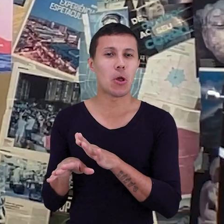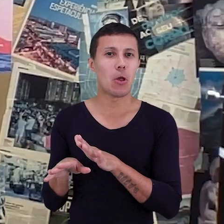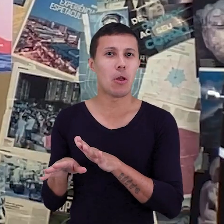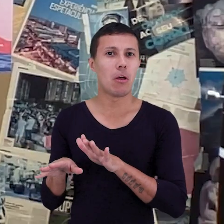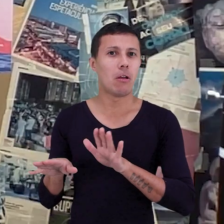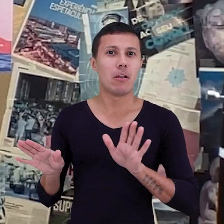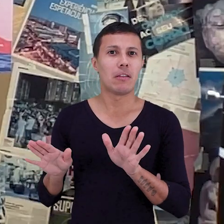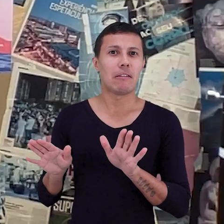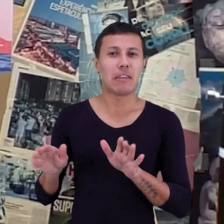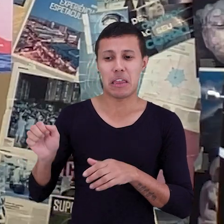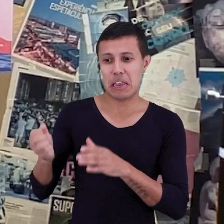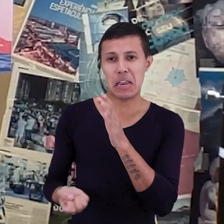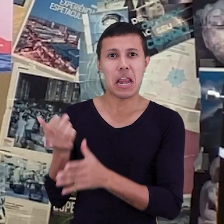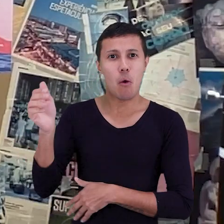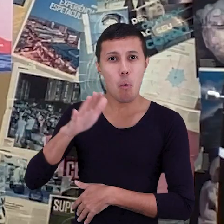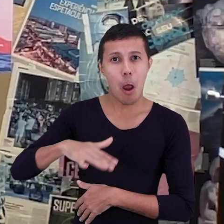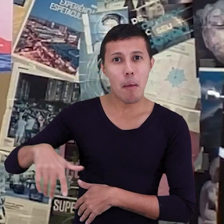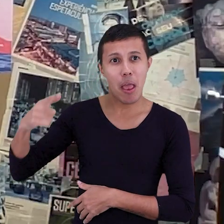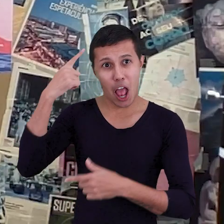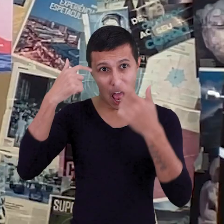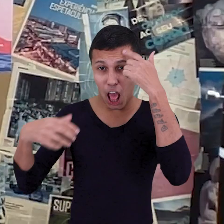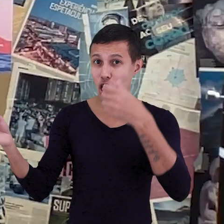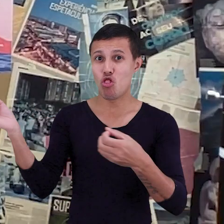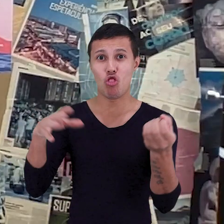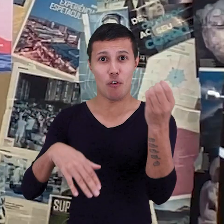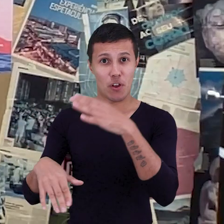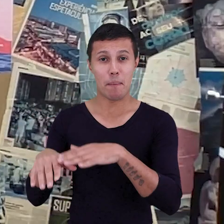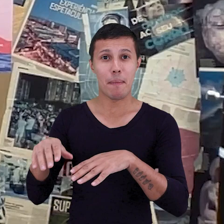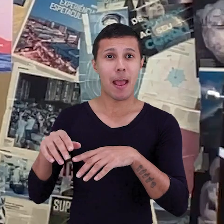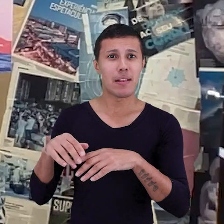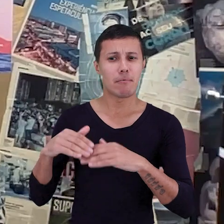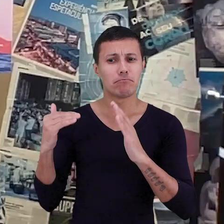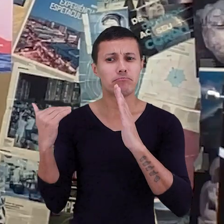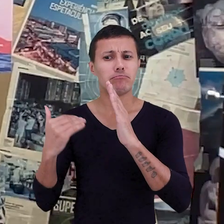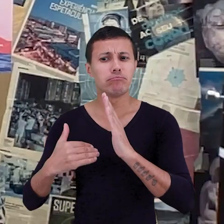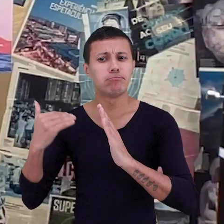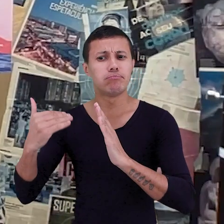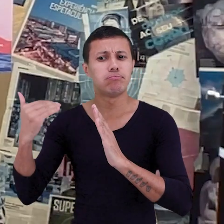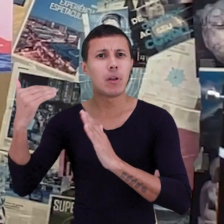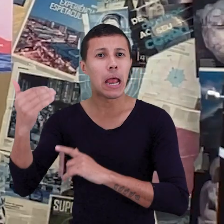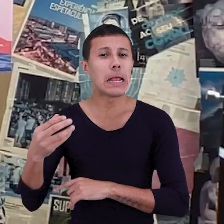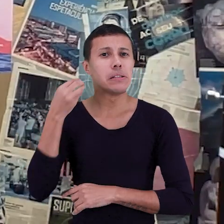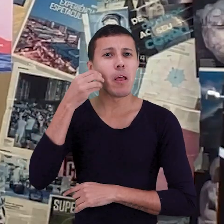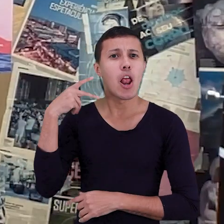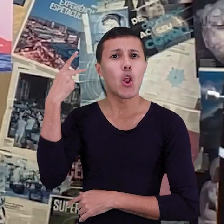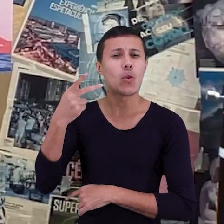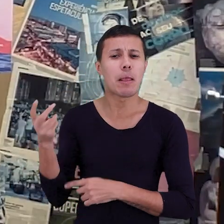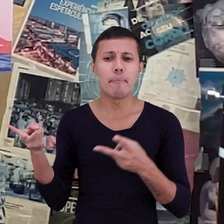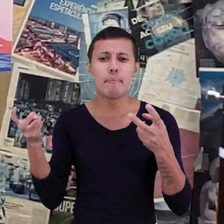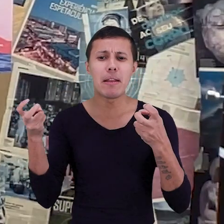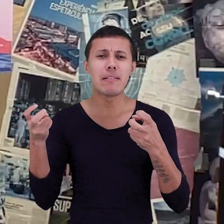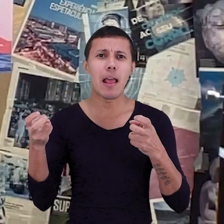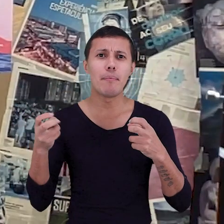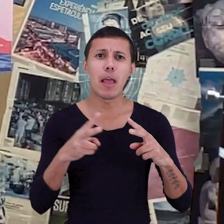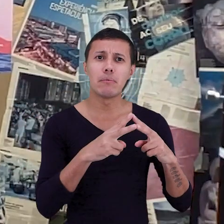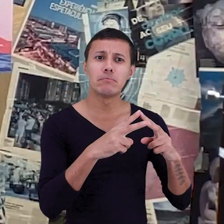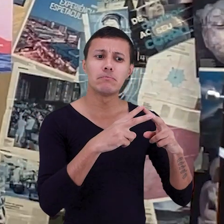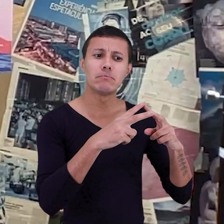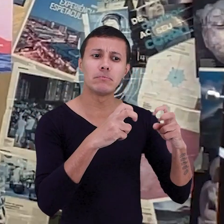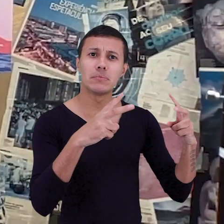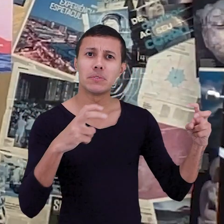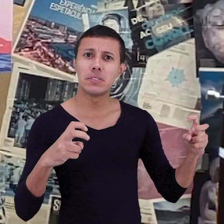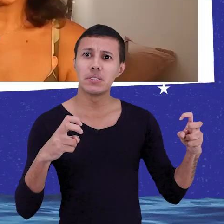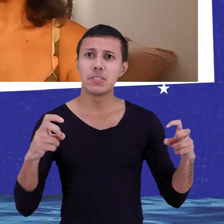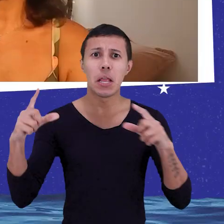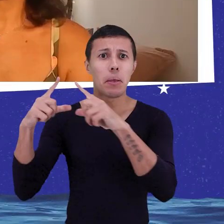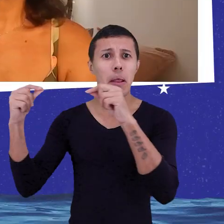ambiente de inovação, mas a gente sabe que ainda está em outro estágio. Me fala da sua experiência, o que você sente em relação à diferença desses